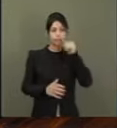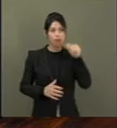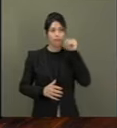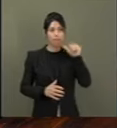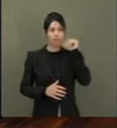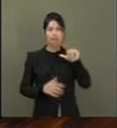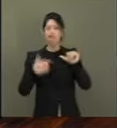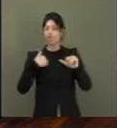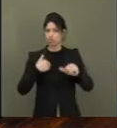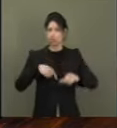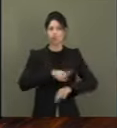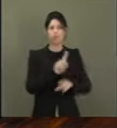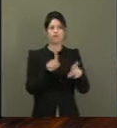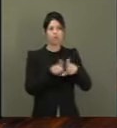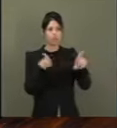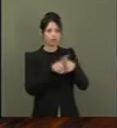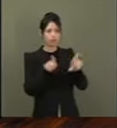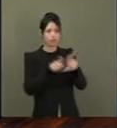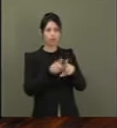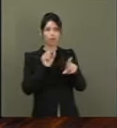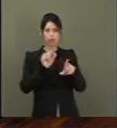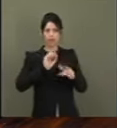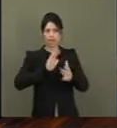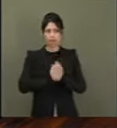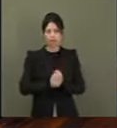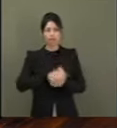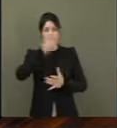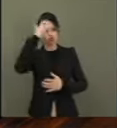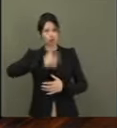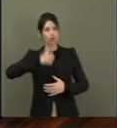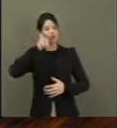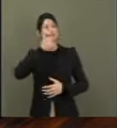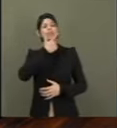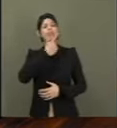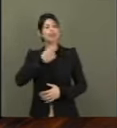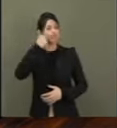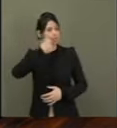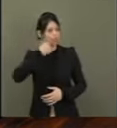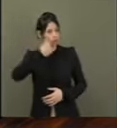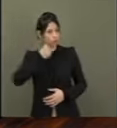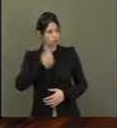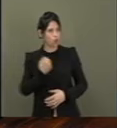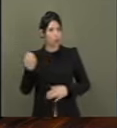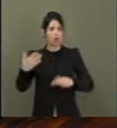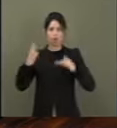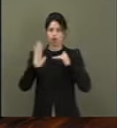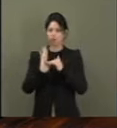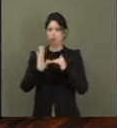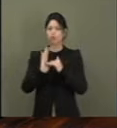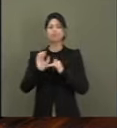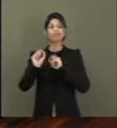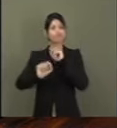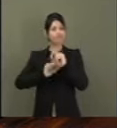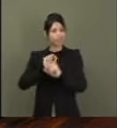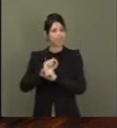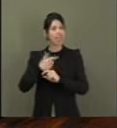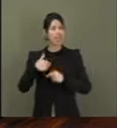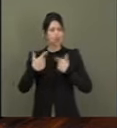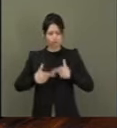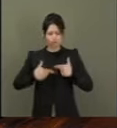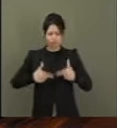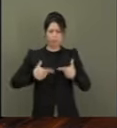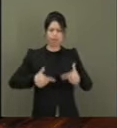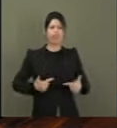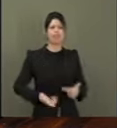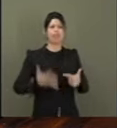como senador do Senado da República e que trabalhei nessa questão durante grande parte da